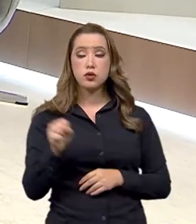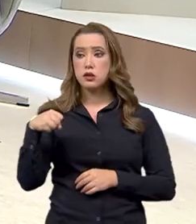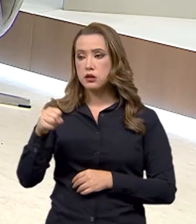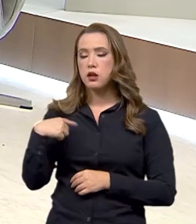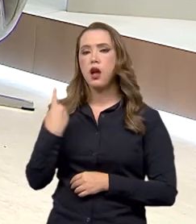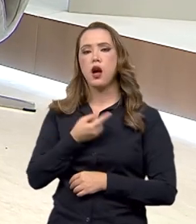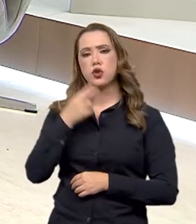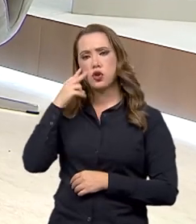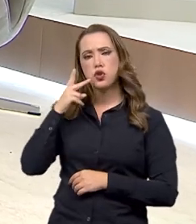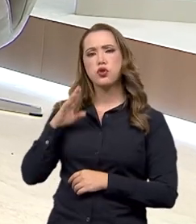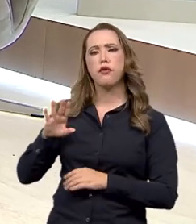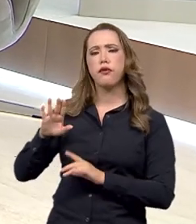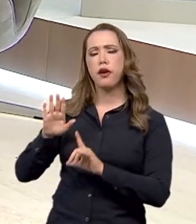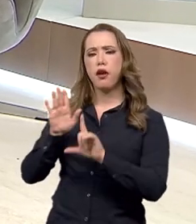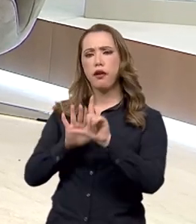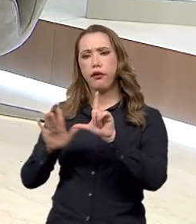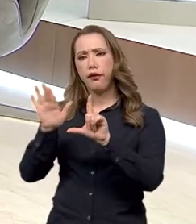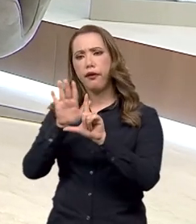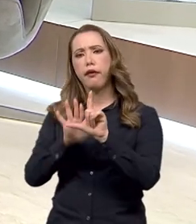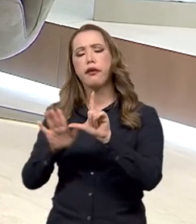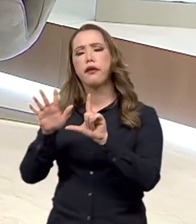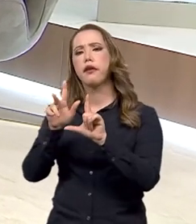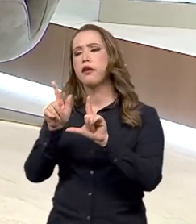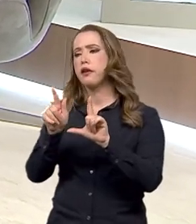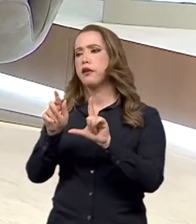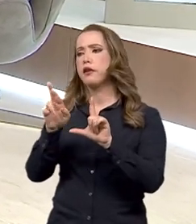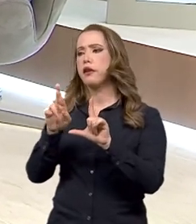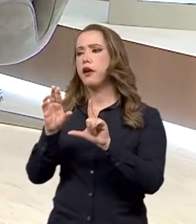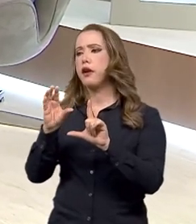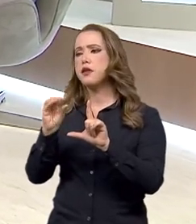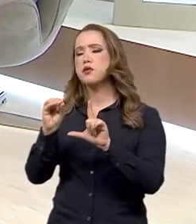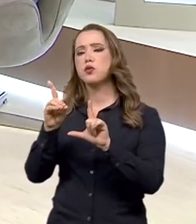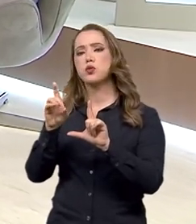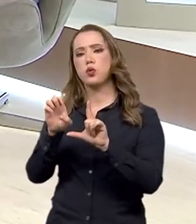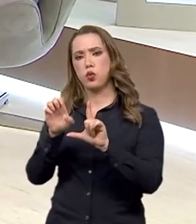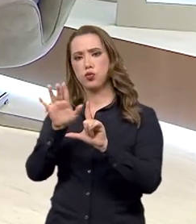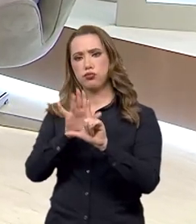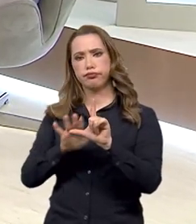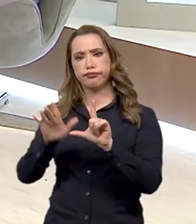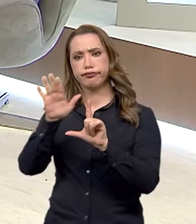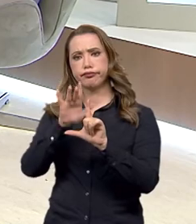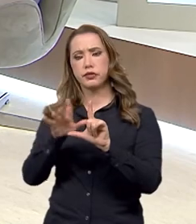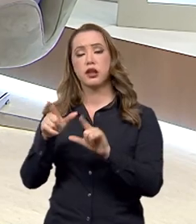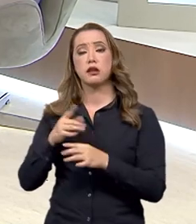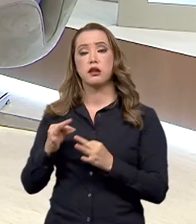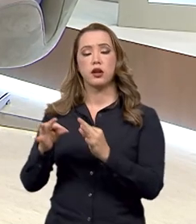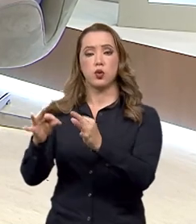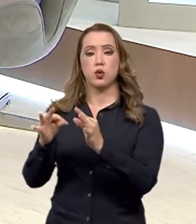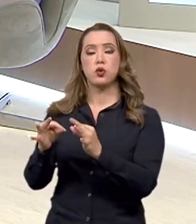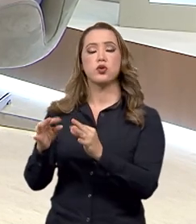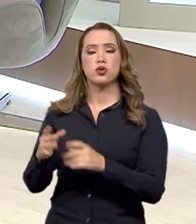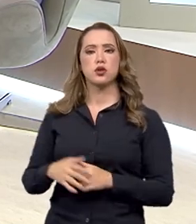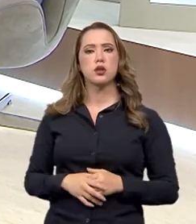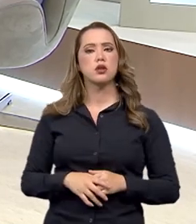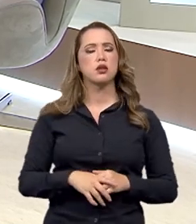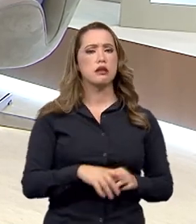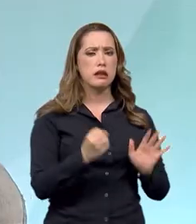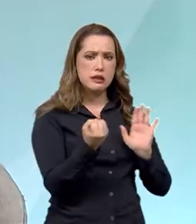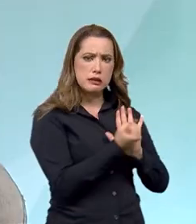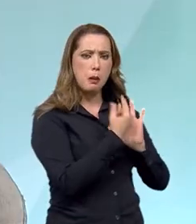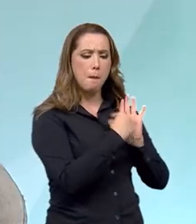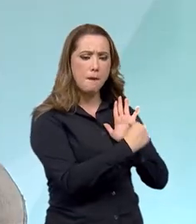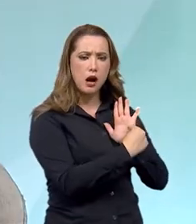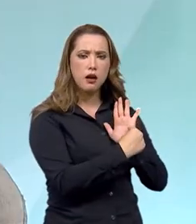Code e a gente vai usar toda uma tecnologia hoje moderna que é possível fazer isso. um selo digital também? Tem um selo digital.